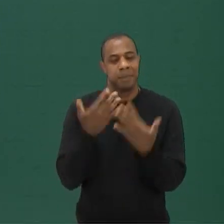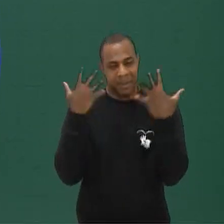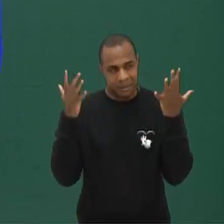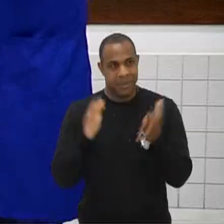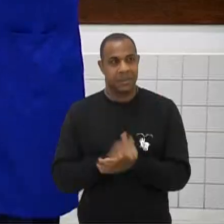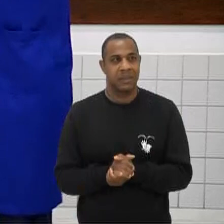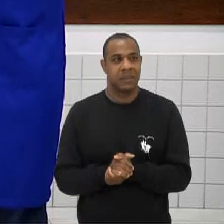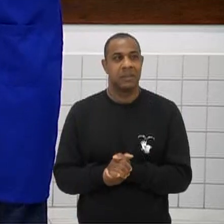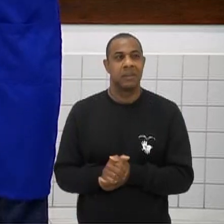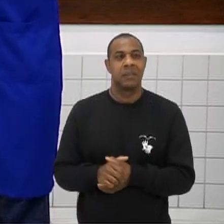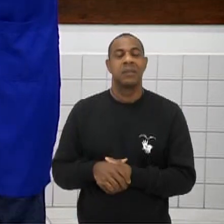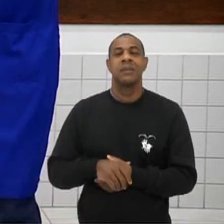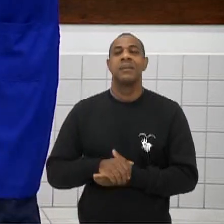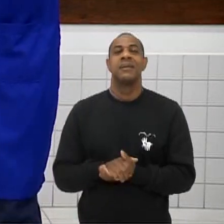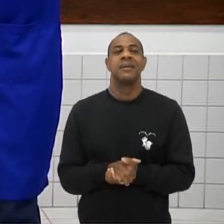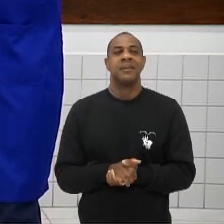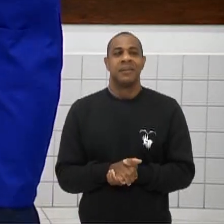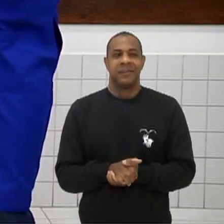nossas aulas